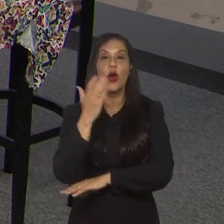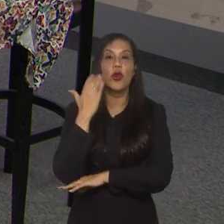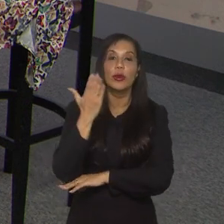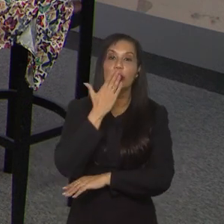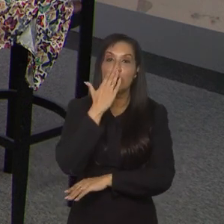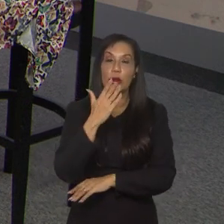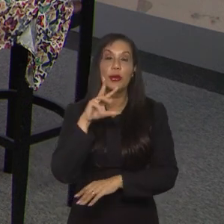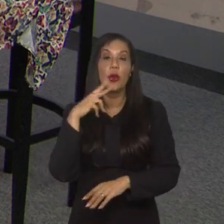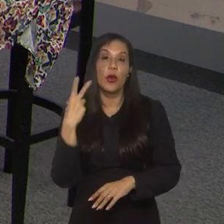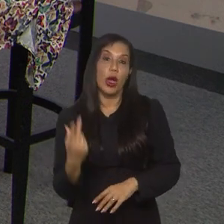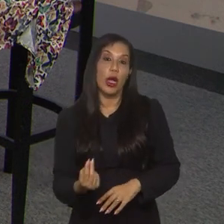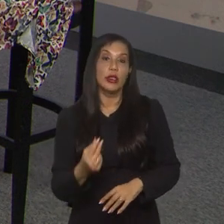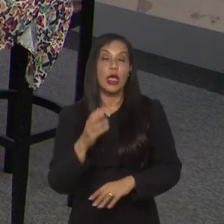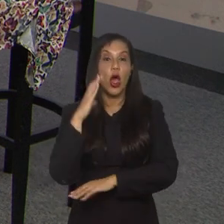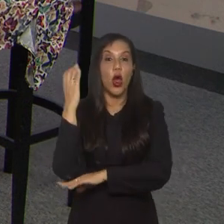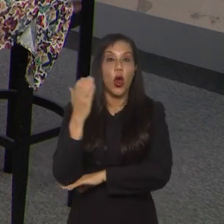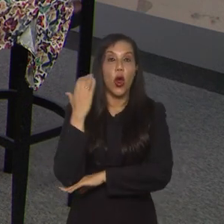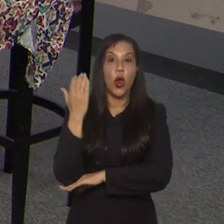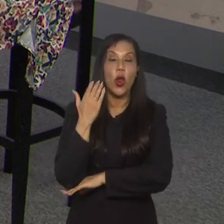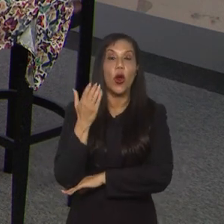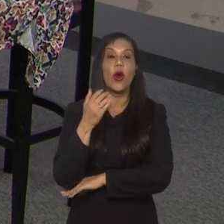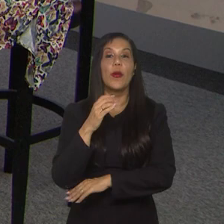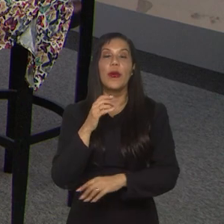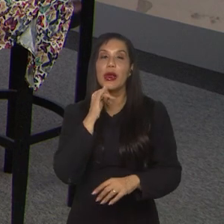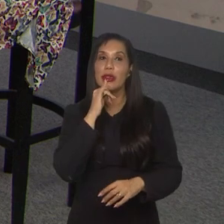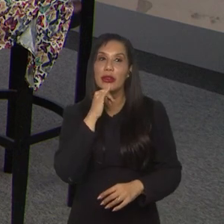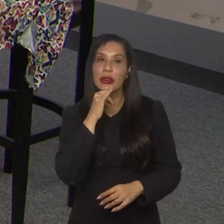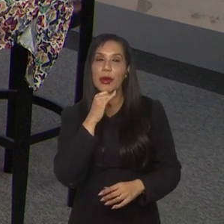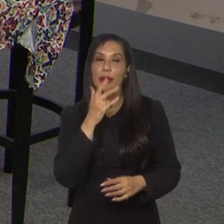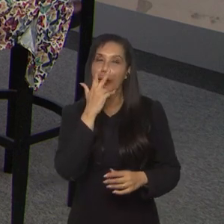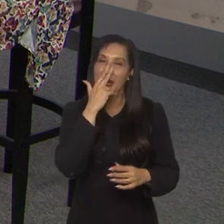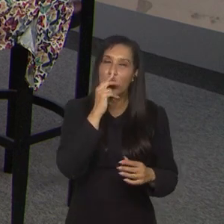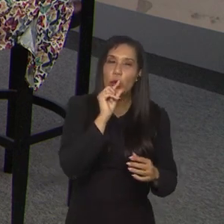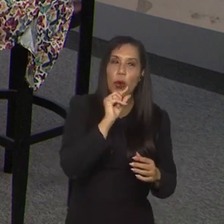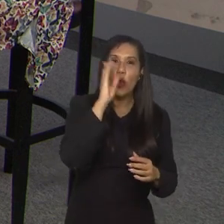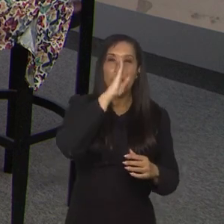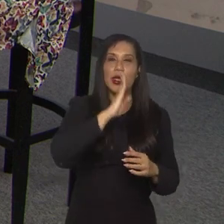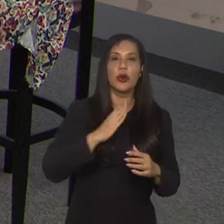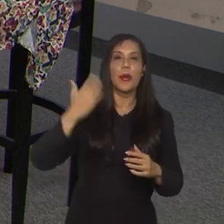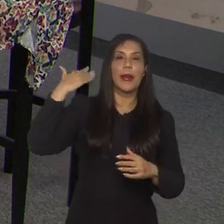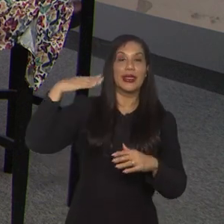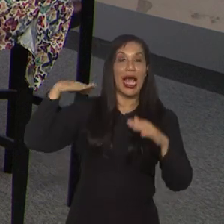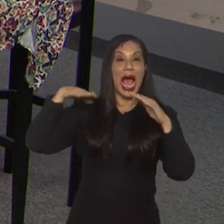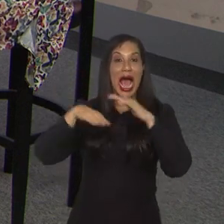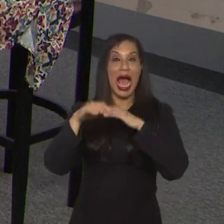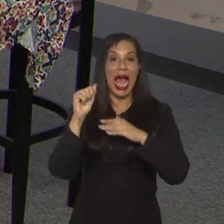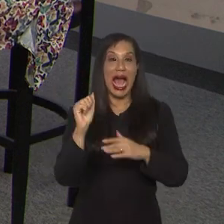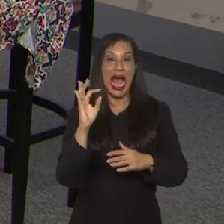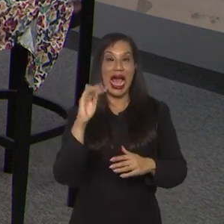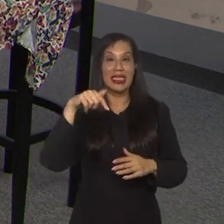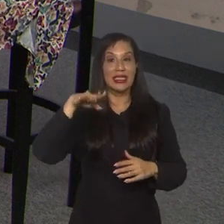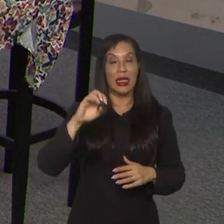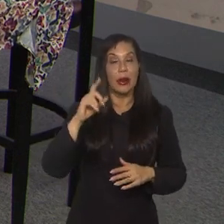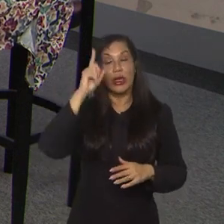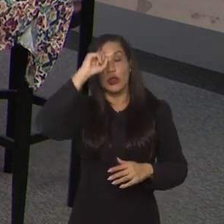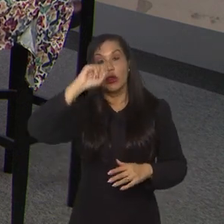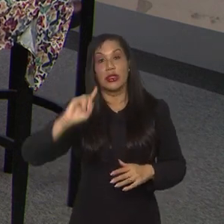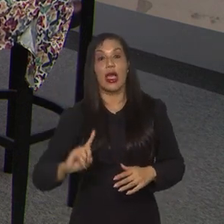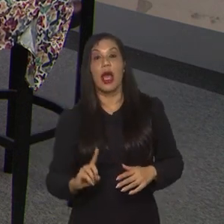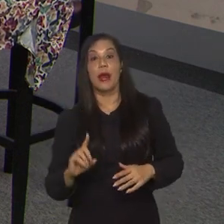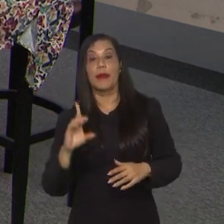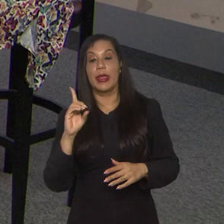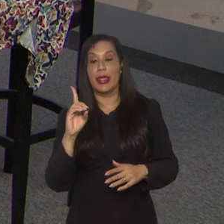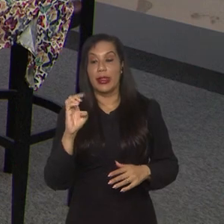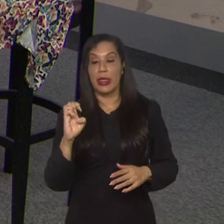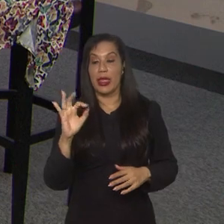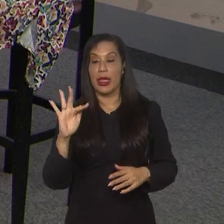time que eu acho, eu acho que a Colômbia tem um pouco do Brasil do passado, que é um time que tem atacantes muito boas, mas não sabe se defender, e não tem físico para